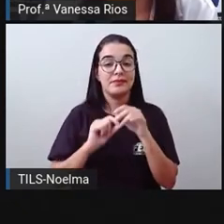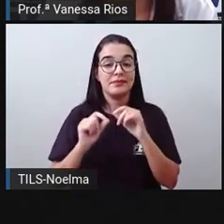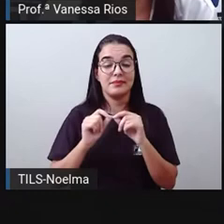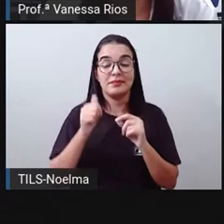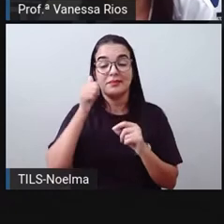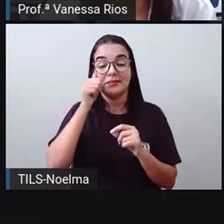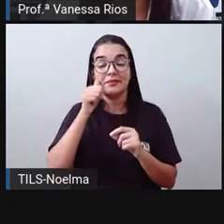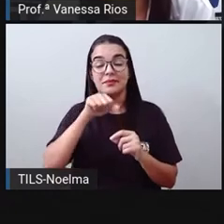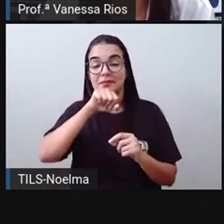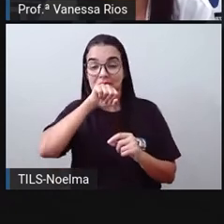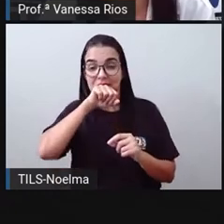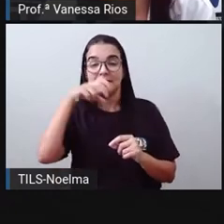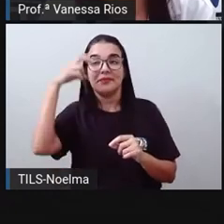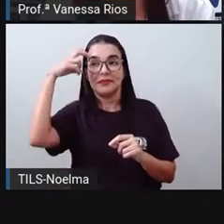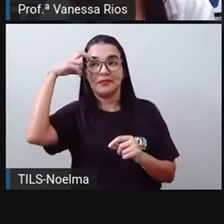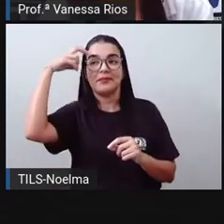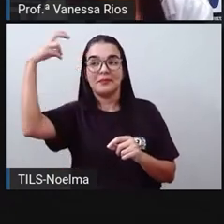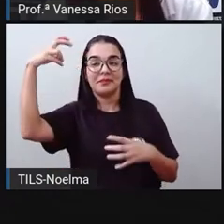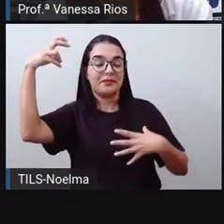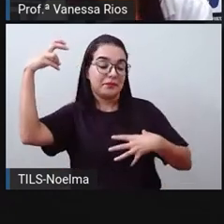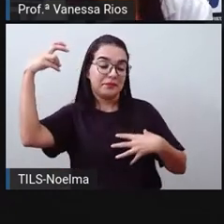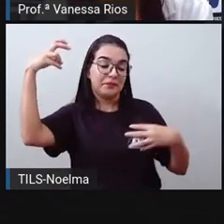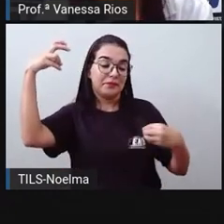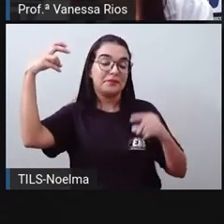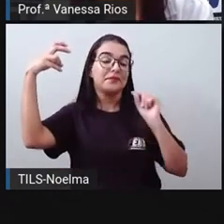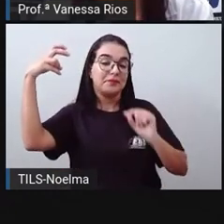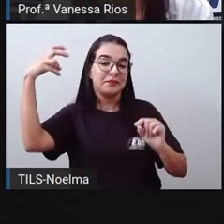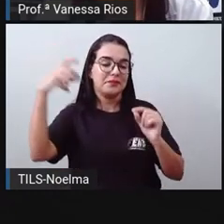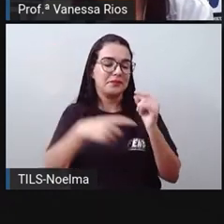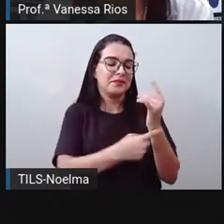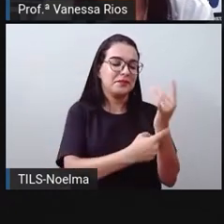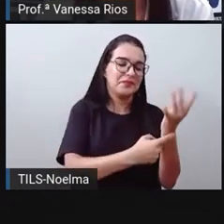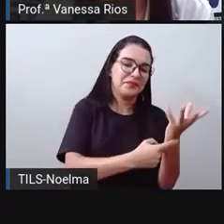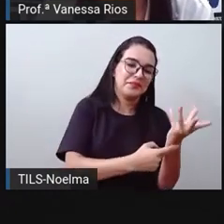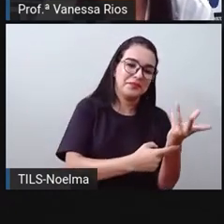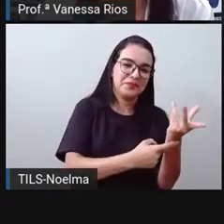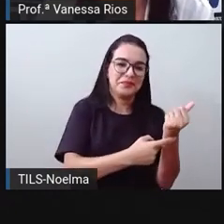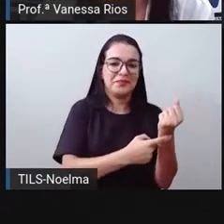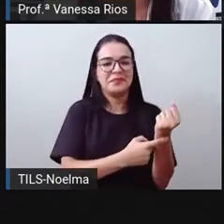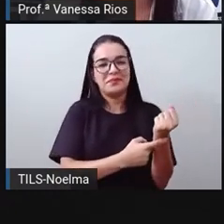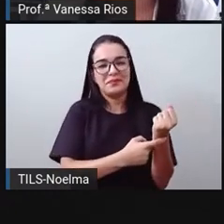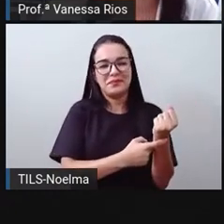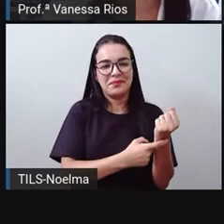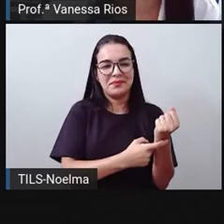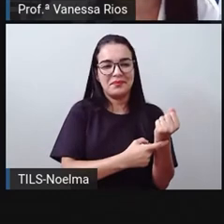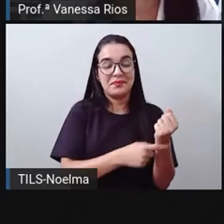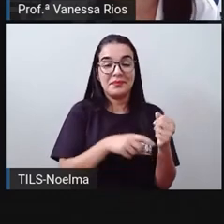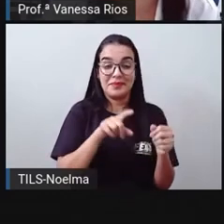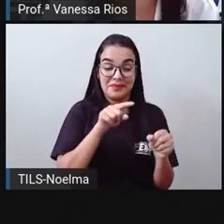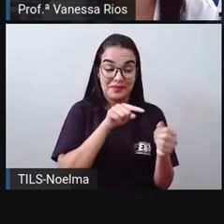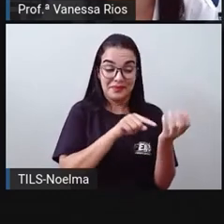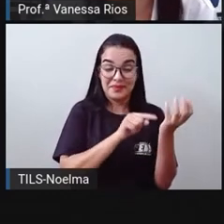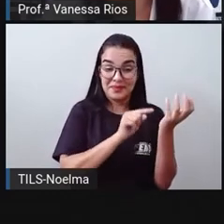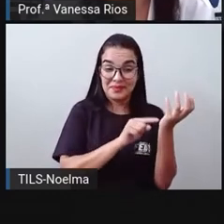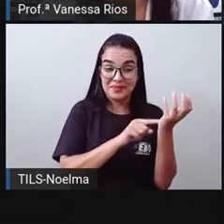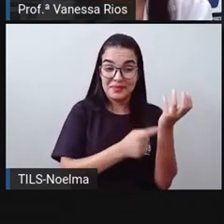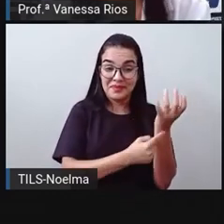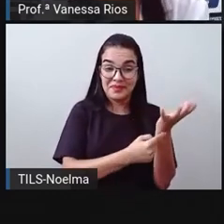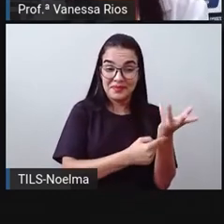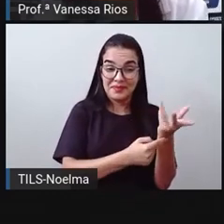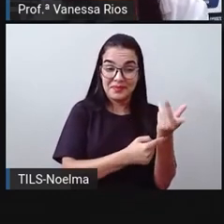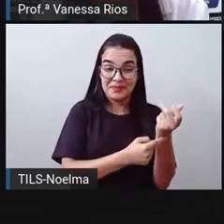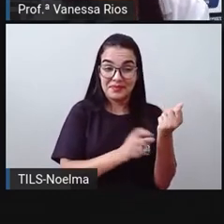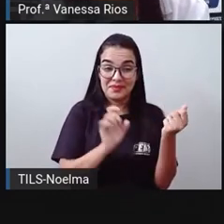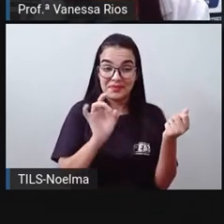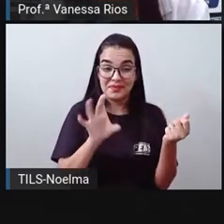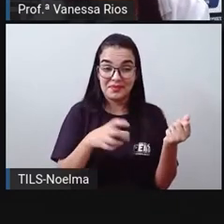possuem significados diferentes. Mas a arte, ela só existe porque existe a